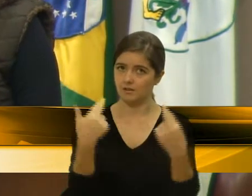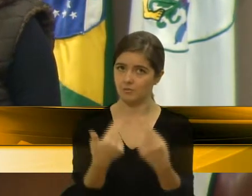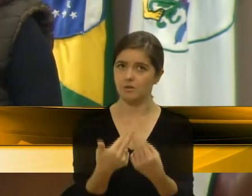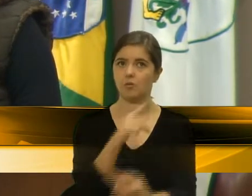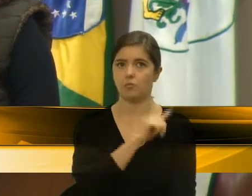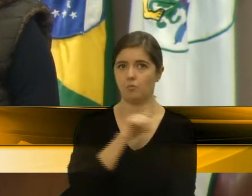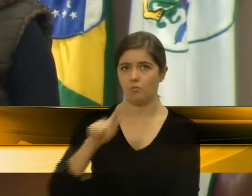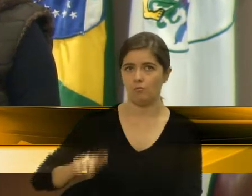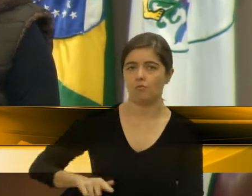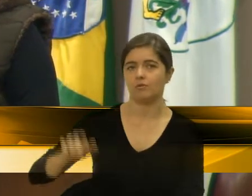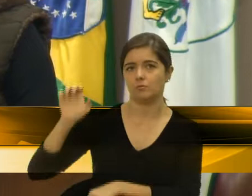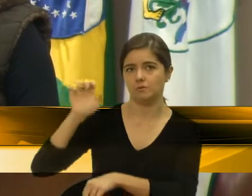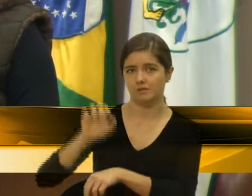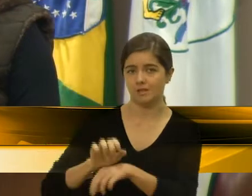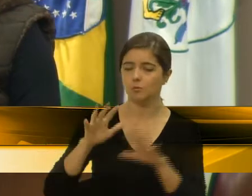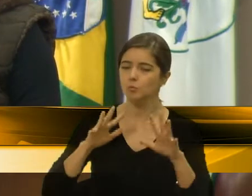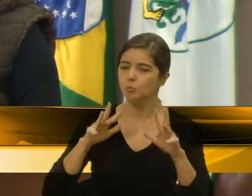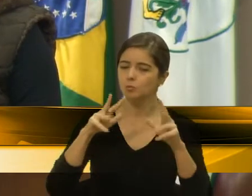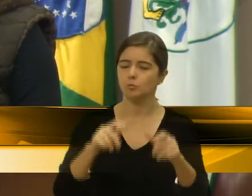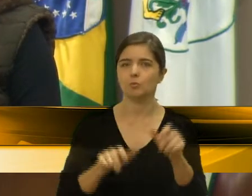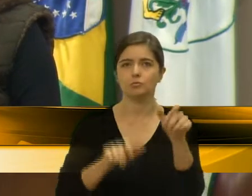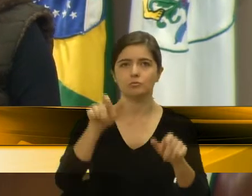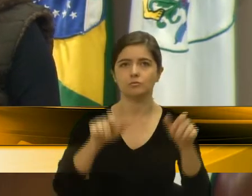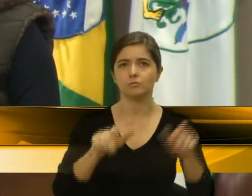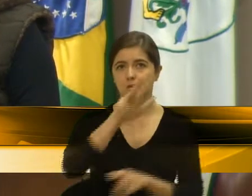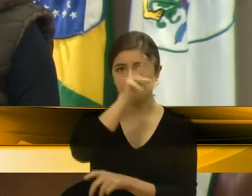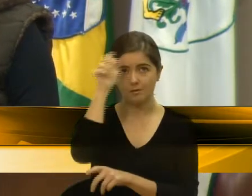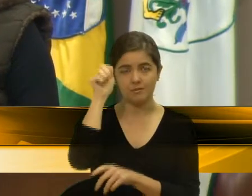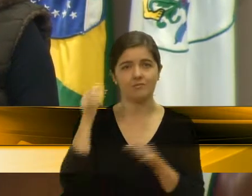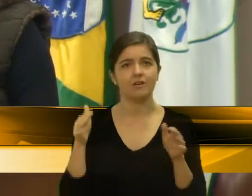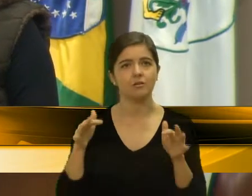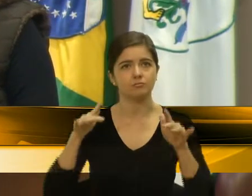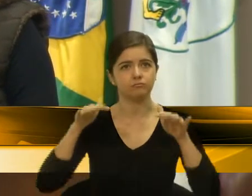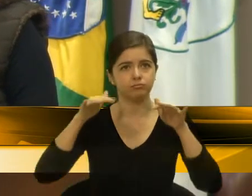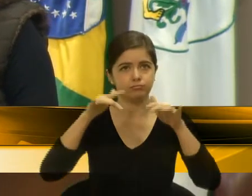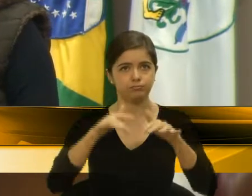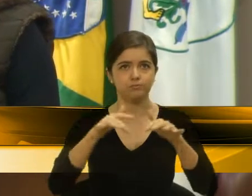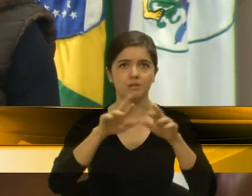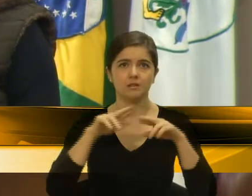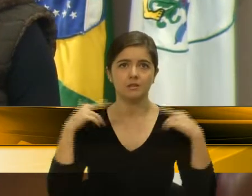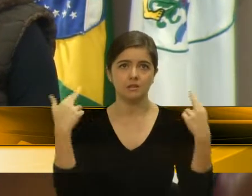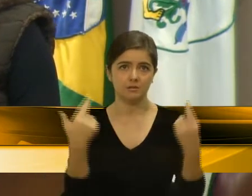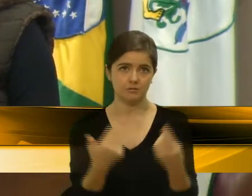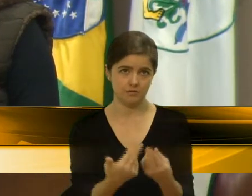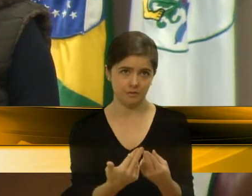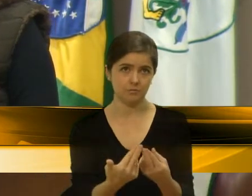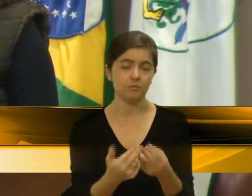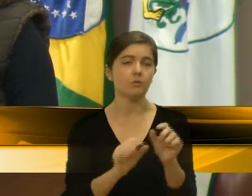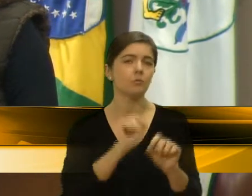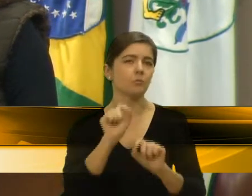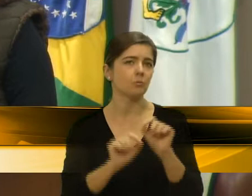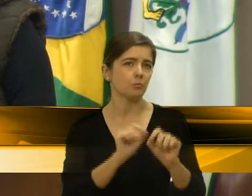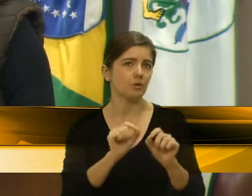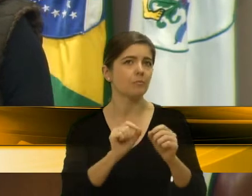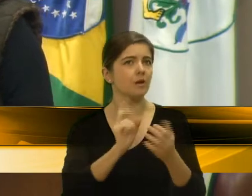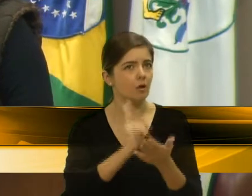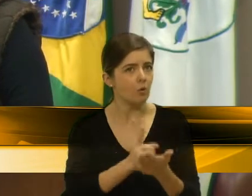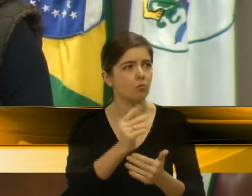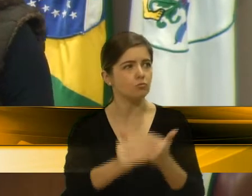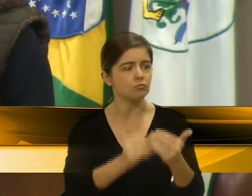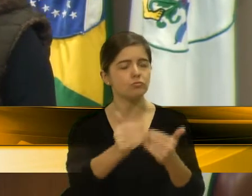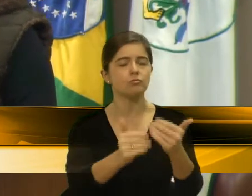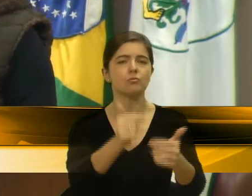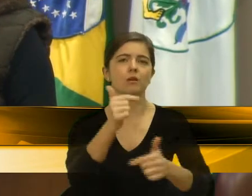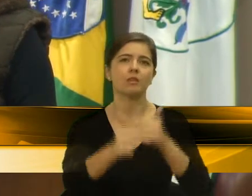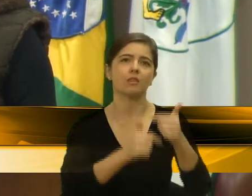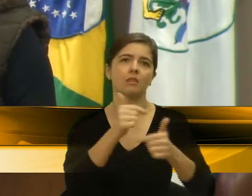todos os prefeitos estarão convidados a se reunir com o governo do Estado para dar sequência aos trabalhos da